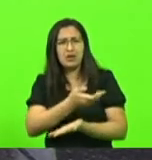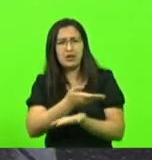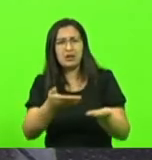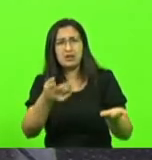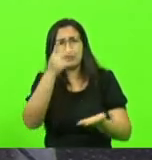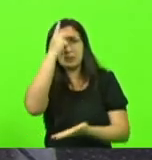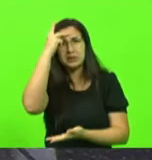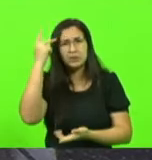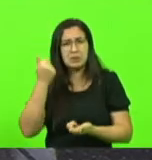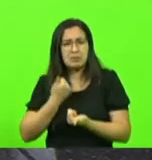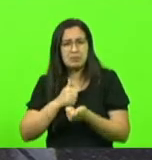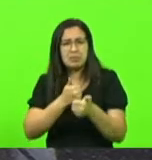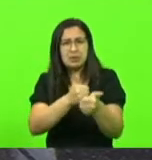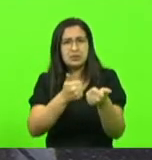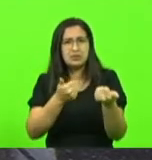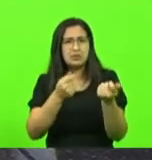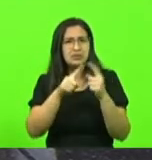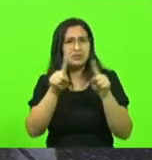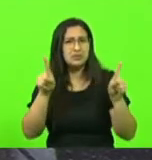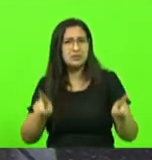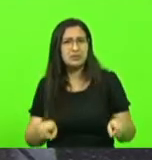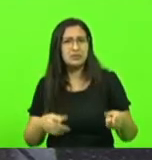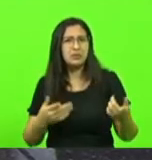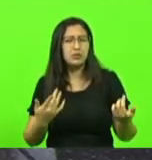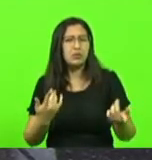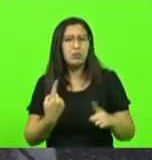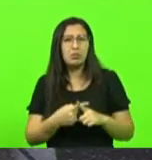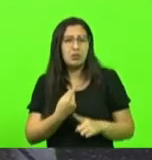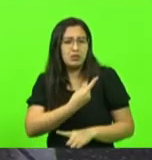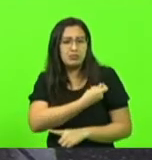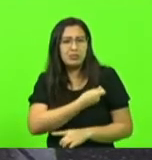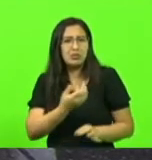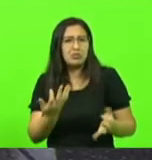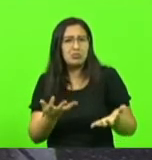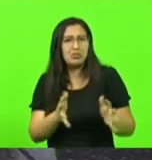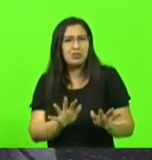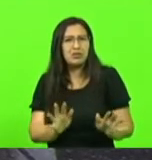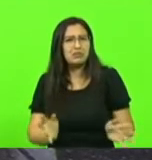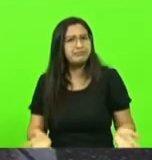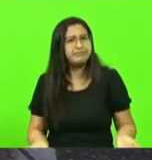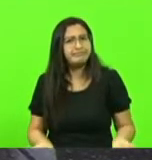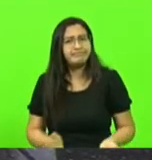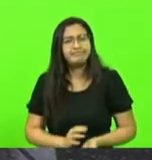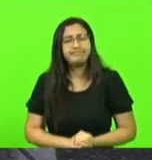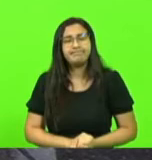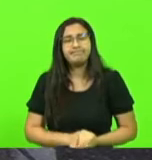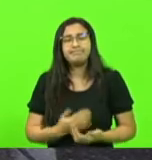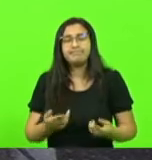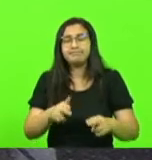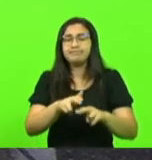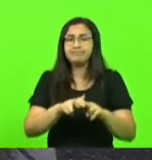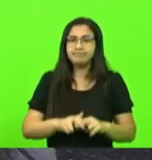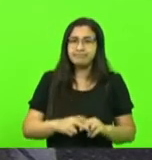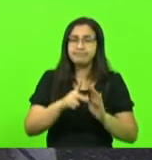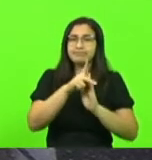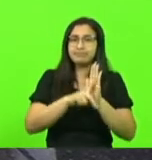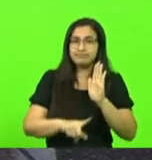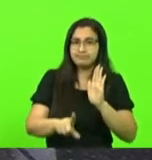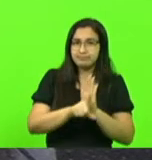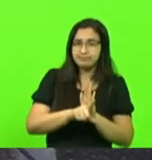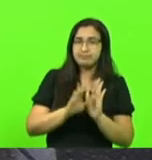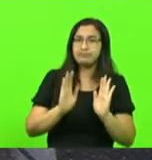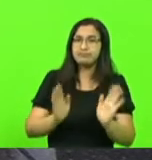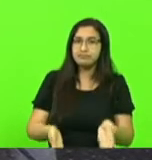perseguindo funcionário porque não se vacinou. Por isso, eu tenho aqui um PL que nós protocolamos